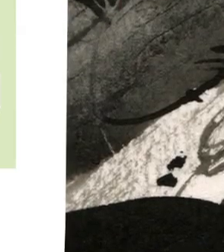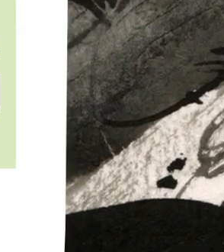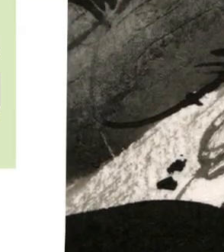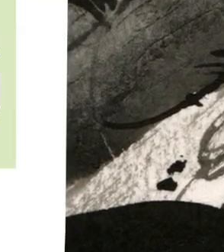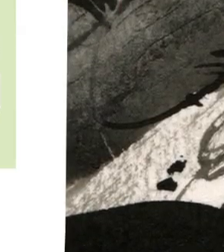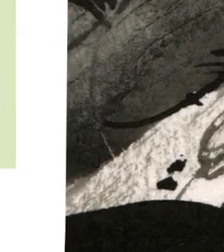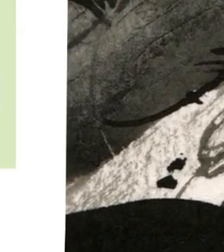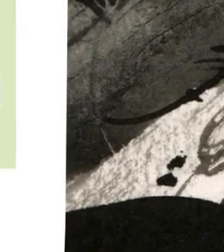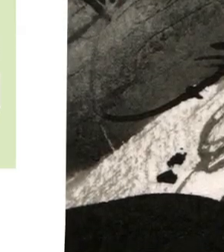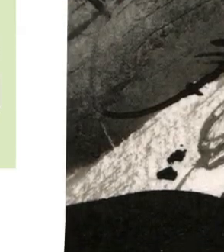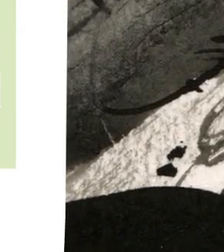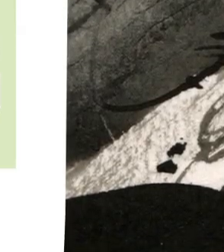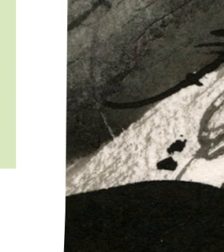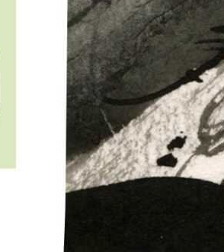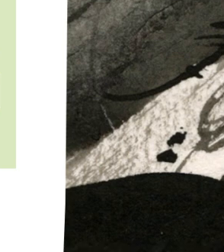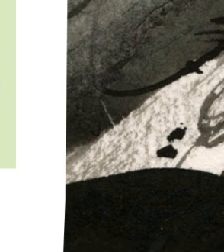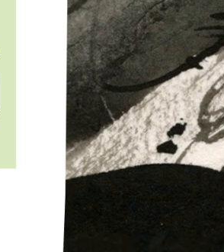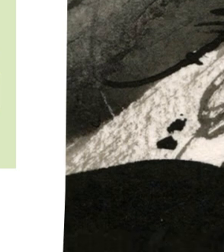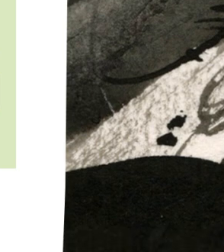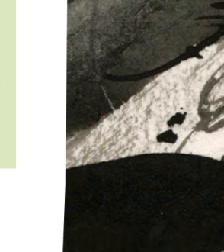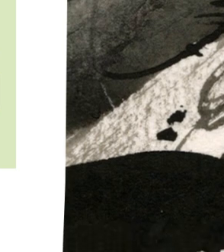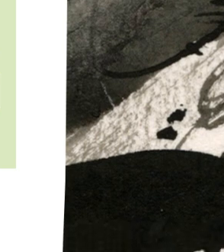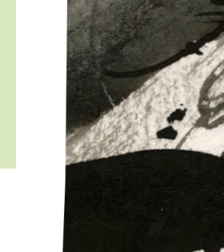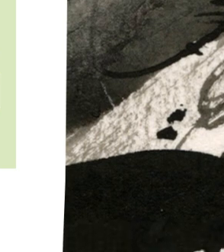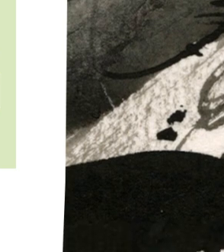tchau tchau